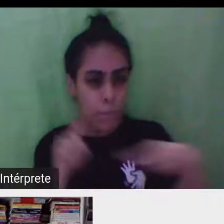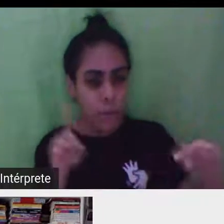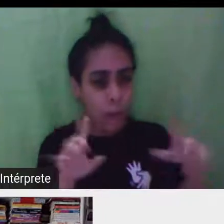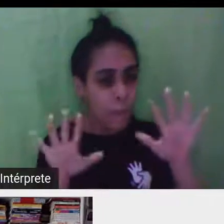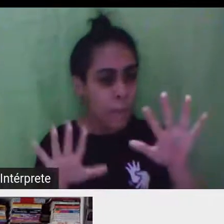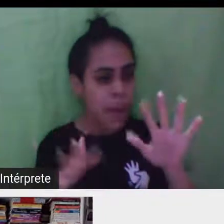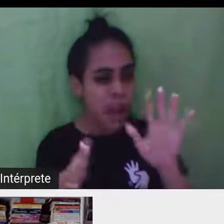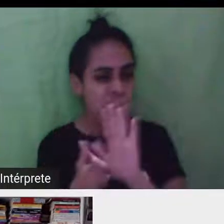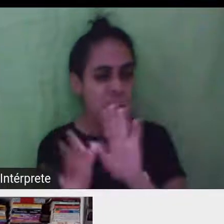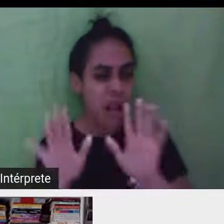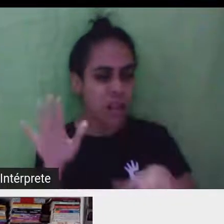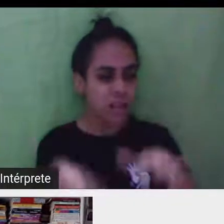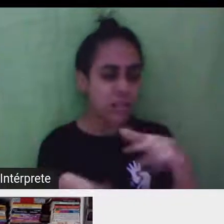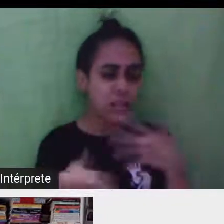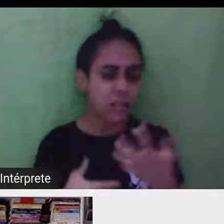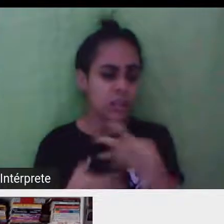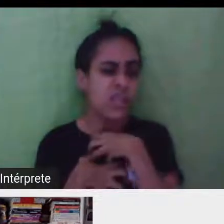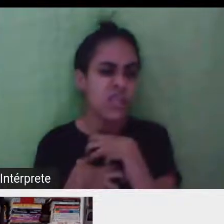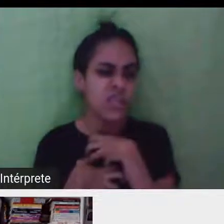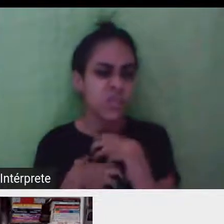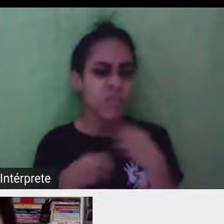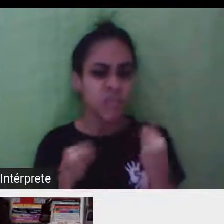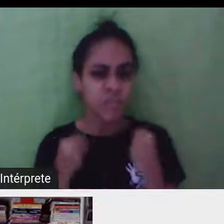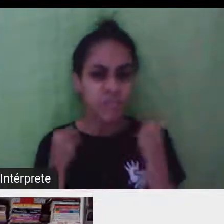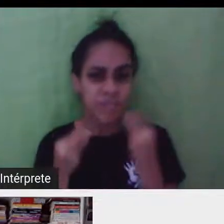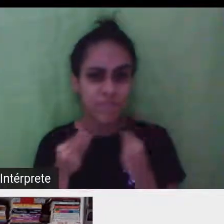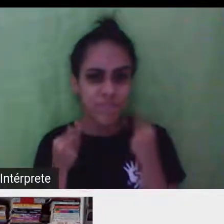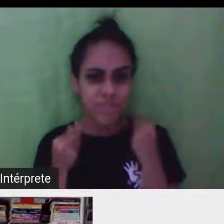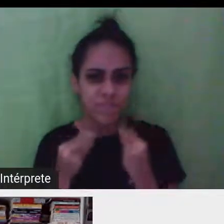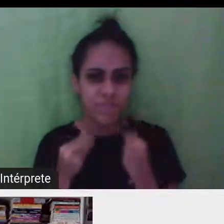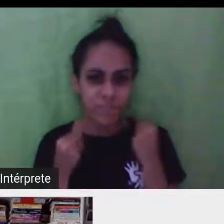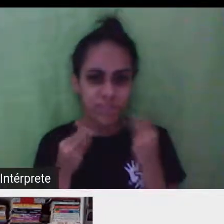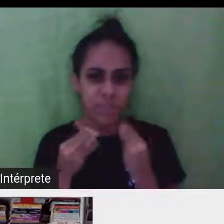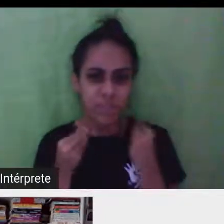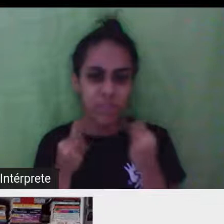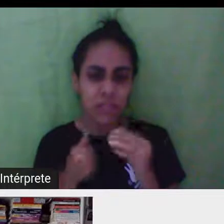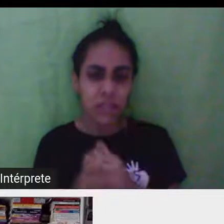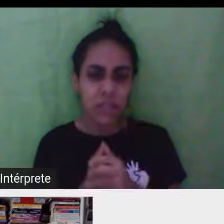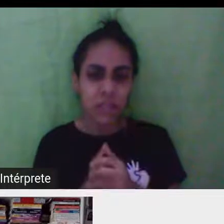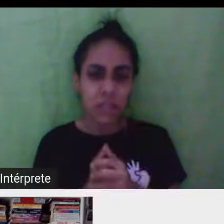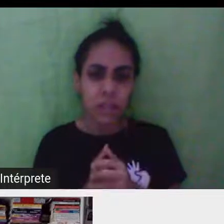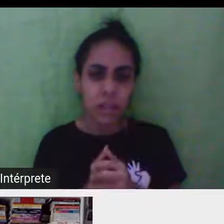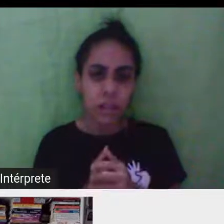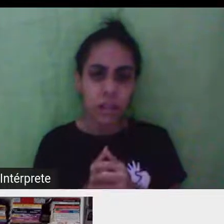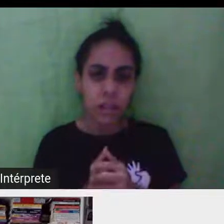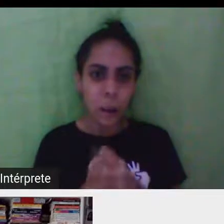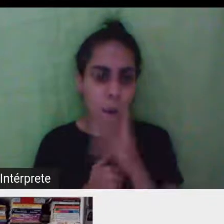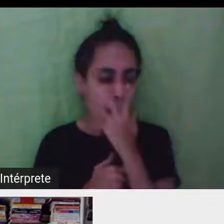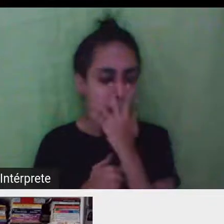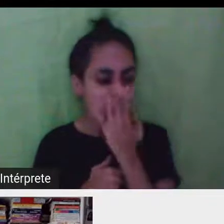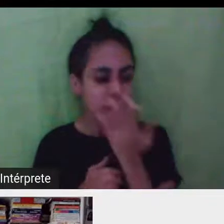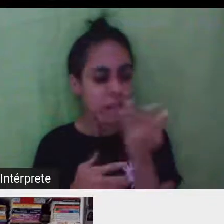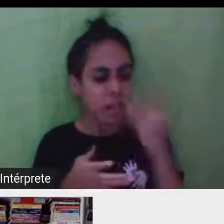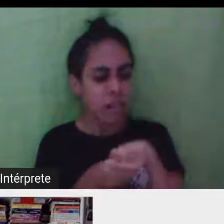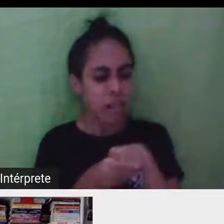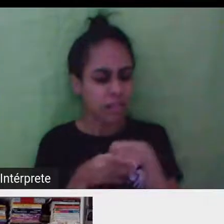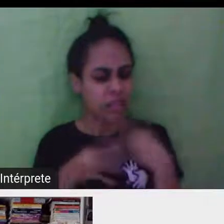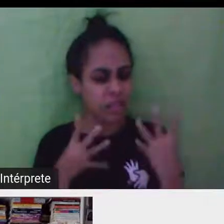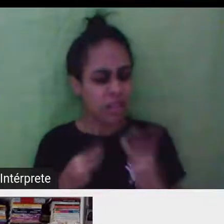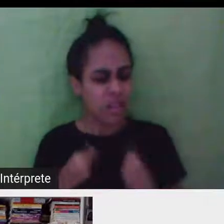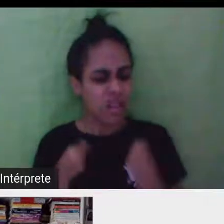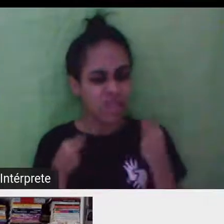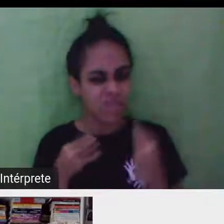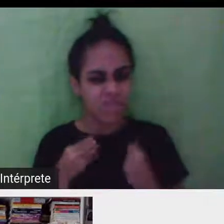me dá um... Uma gastura, como diz uma amiga, como disse uma senhora uma vez, dá uma indústria, assim, dentro da gente, né? indústria.